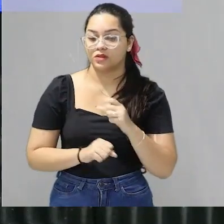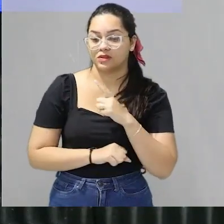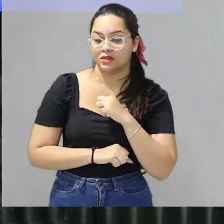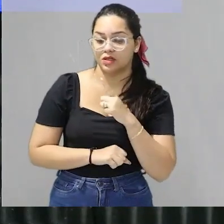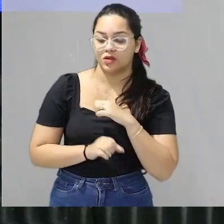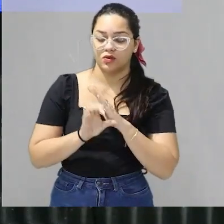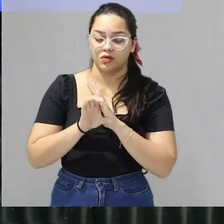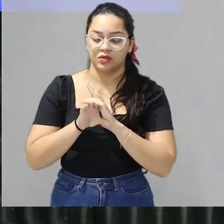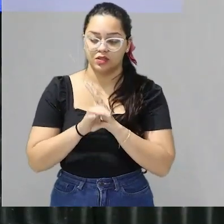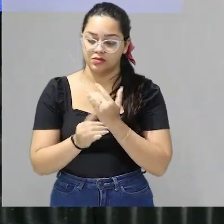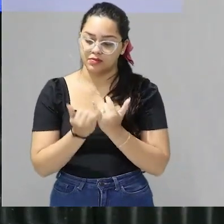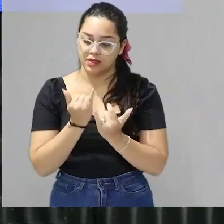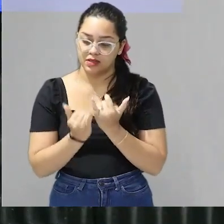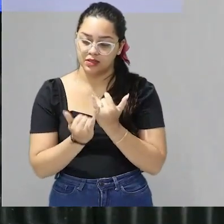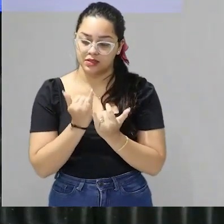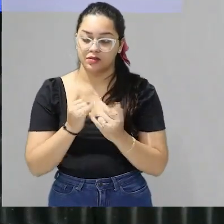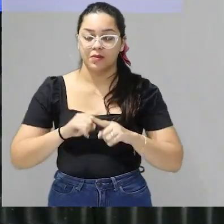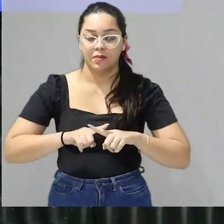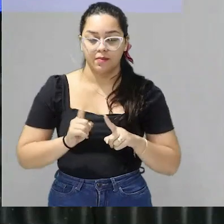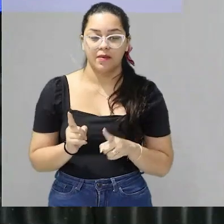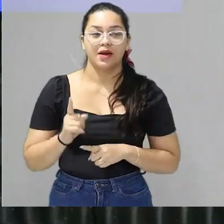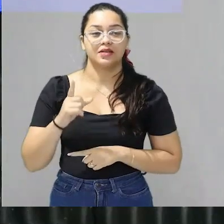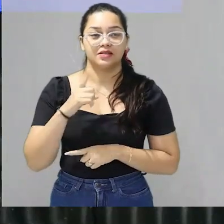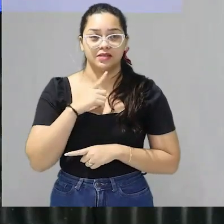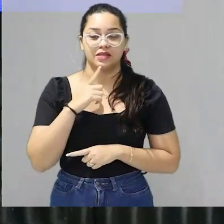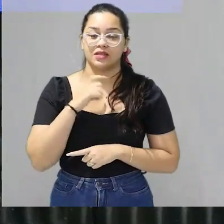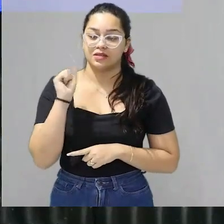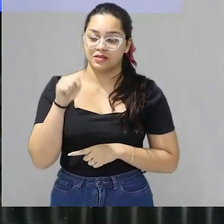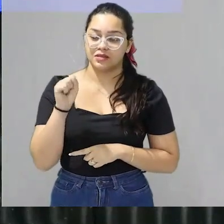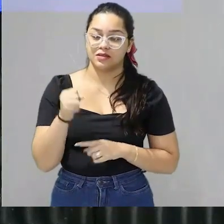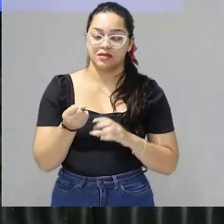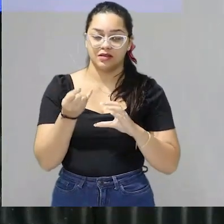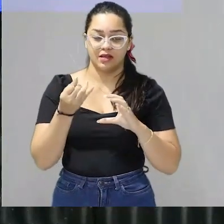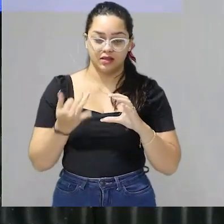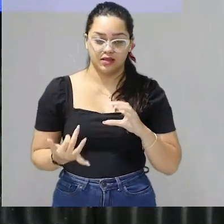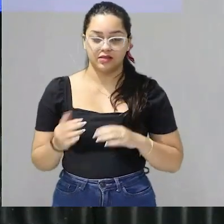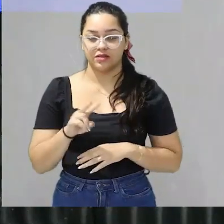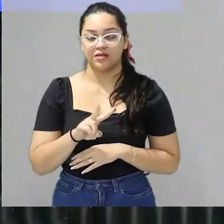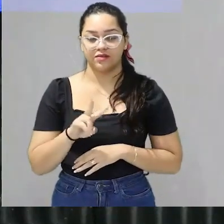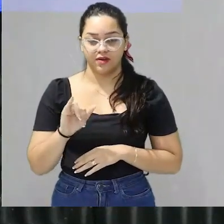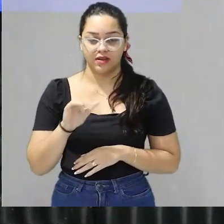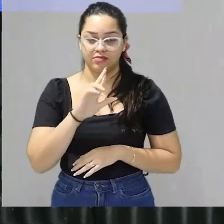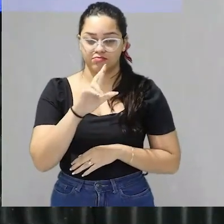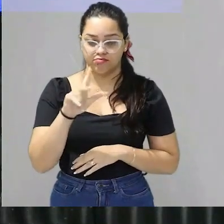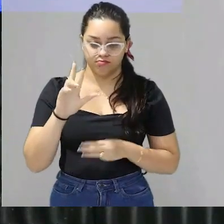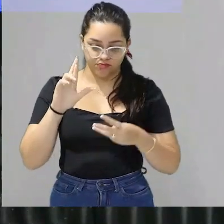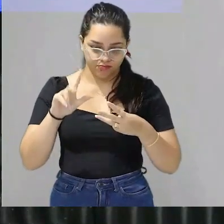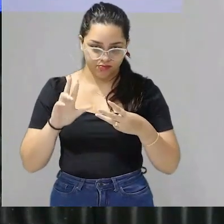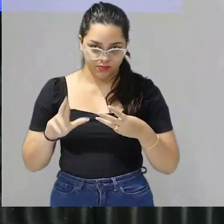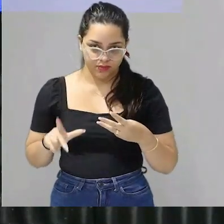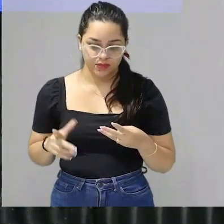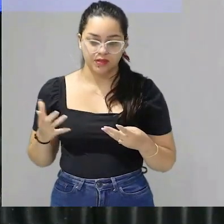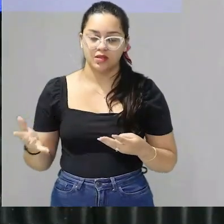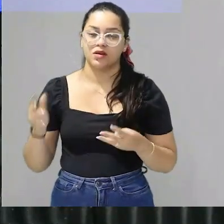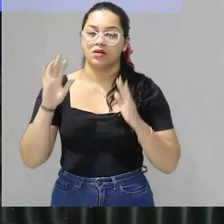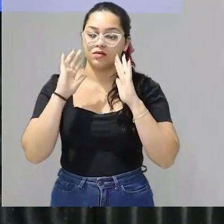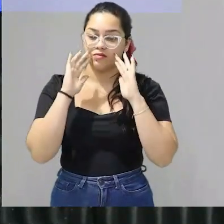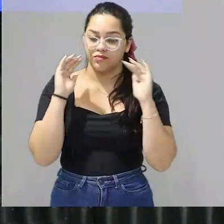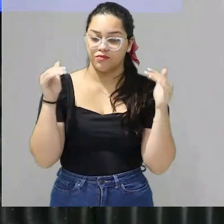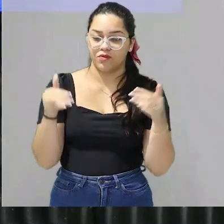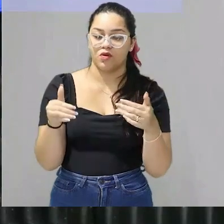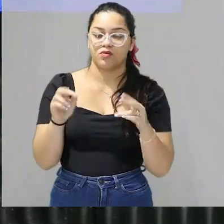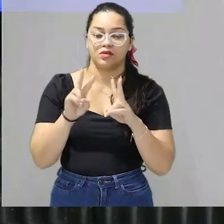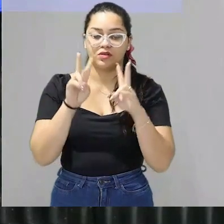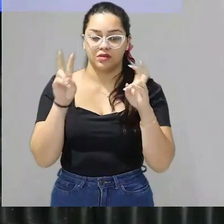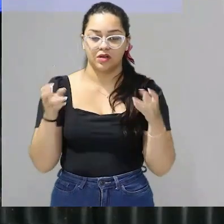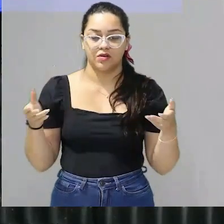parecidos mas certamente tem características que vão diferenciá-los então se liga aí nessas características